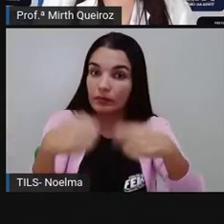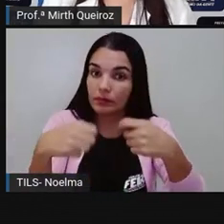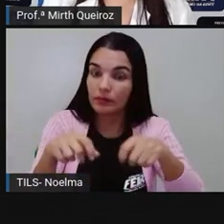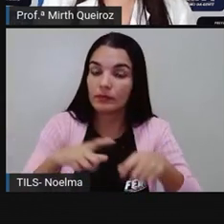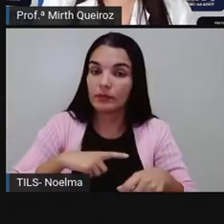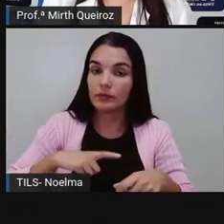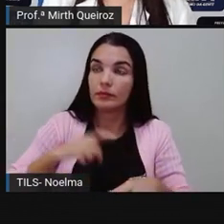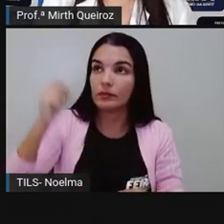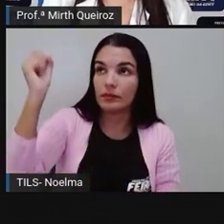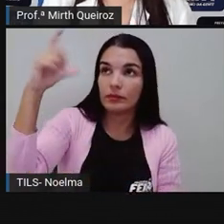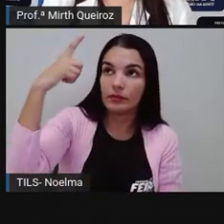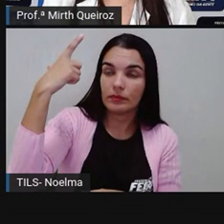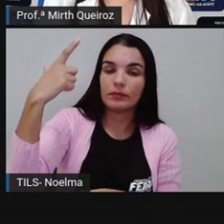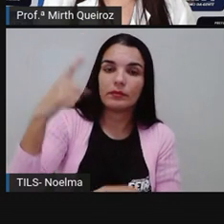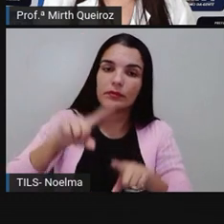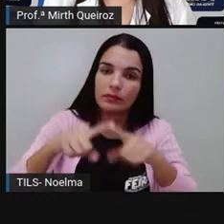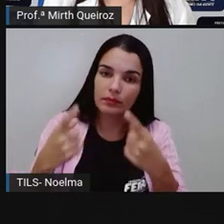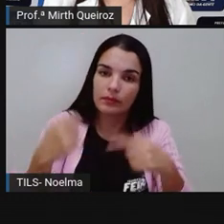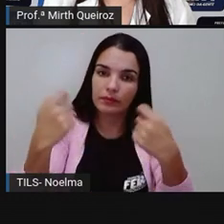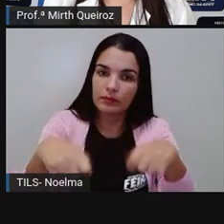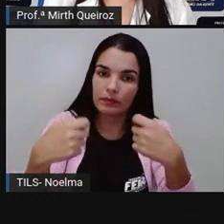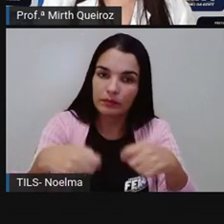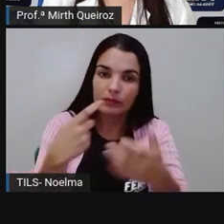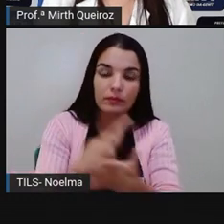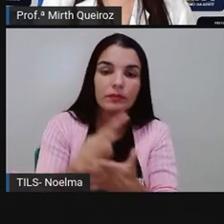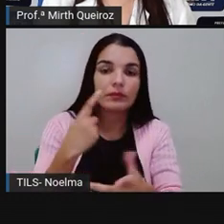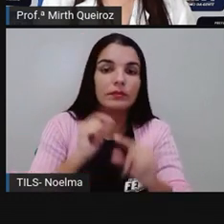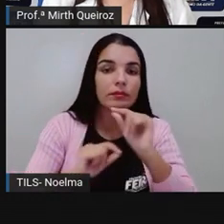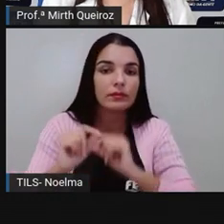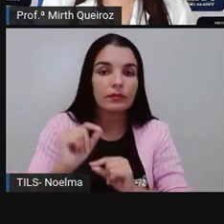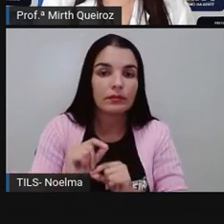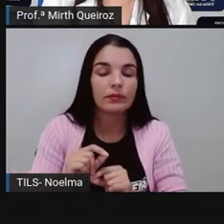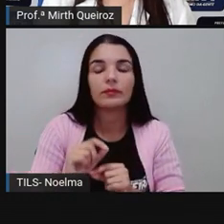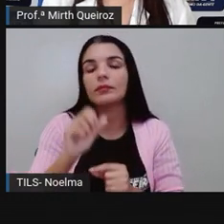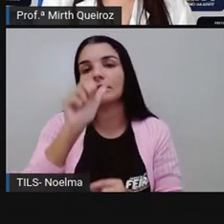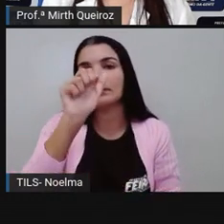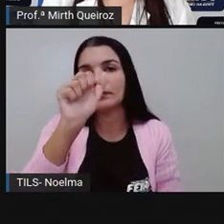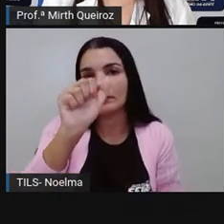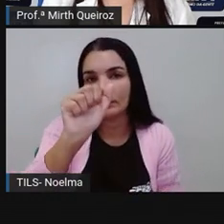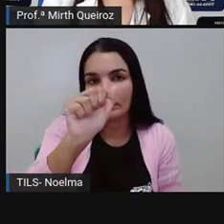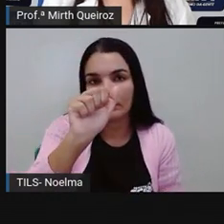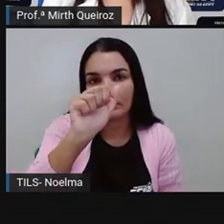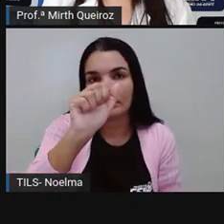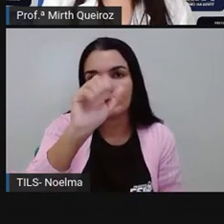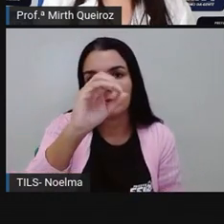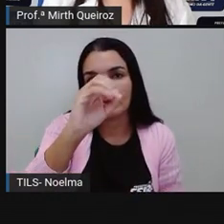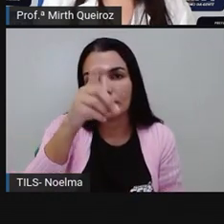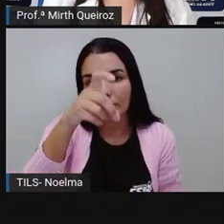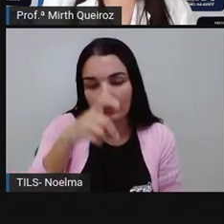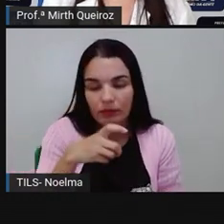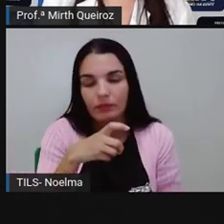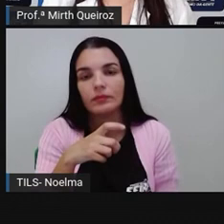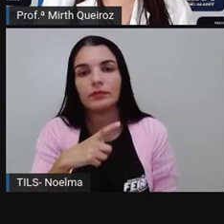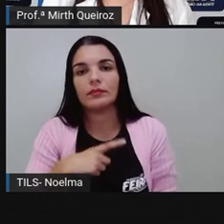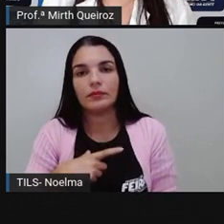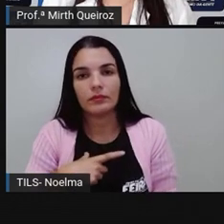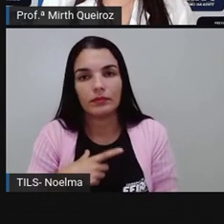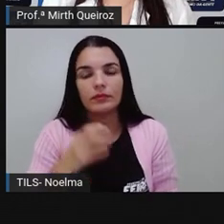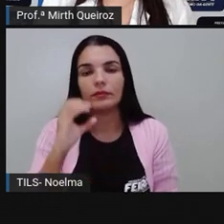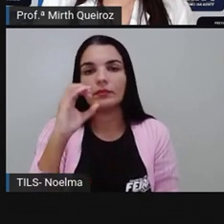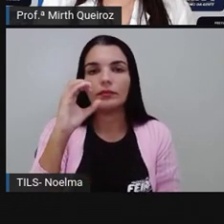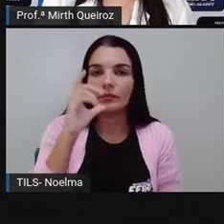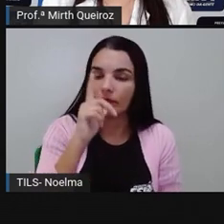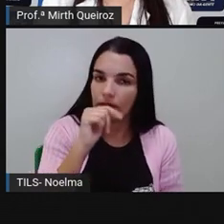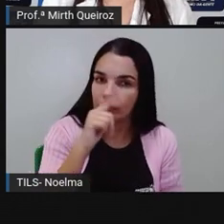sol. Então vai precisar de quê? Para acontecer gás carbônico, mais água, mais a